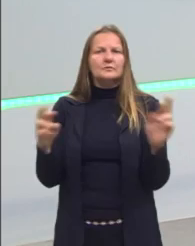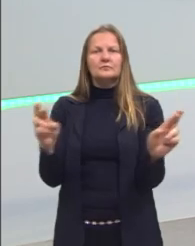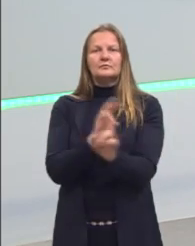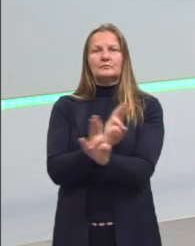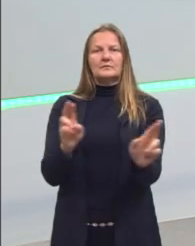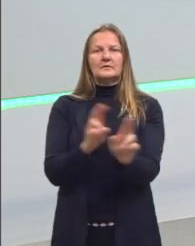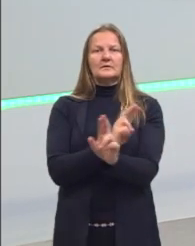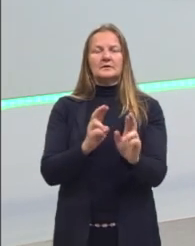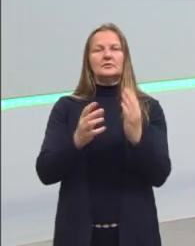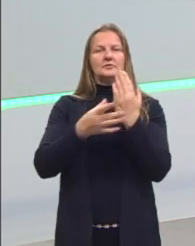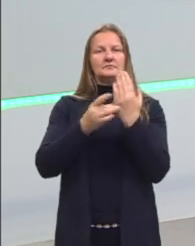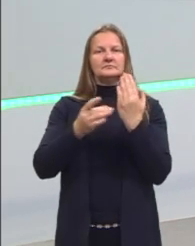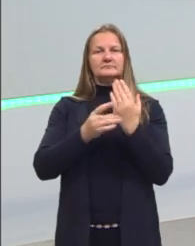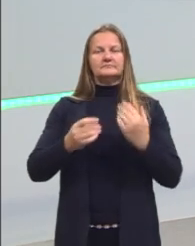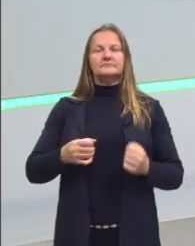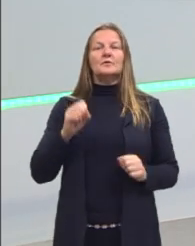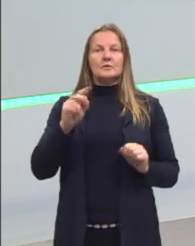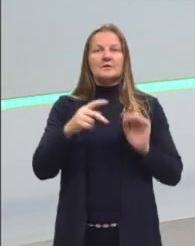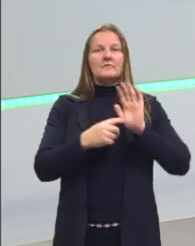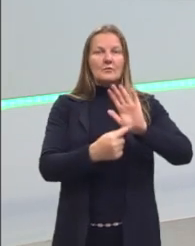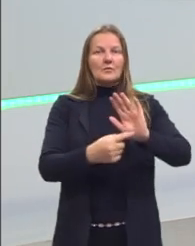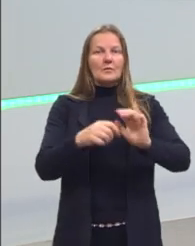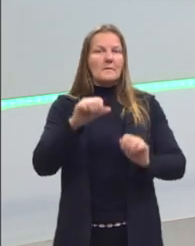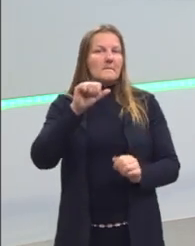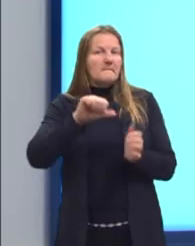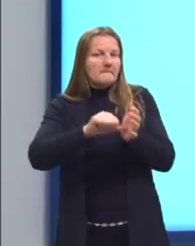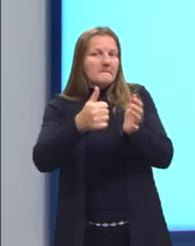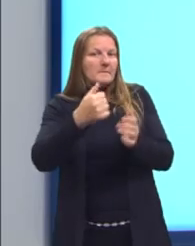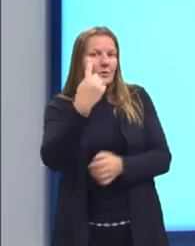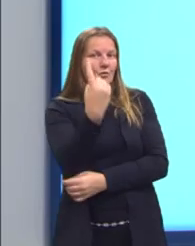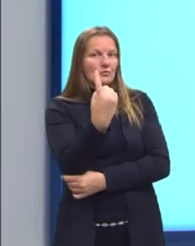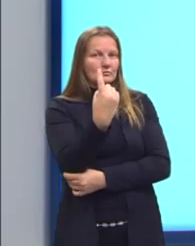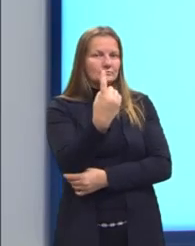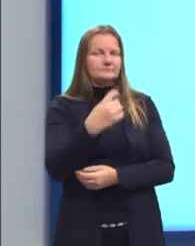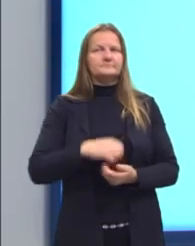com essas habilidades. Vamos dar uma olhadinha na competência 1.